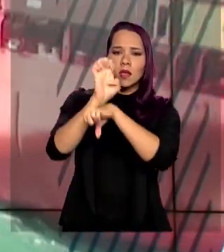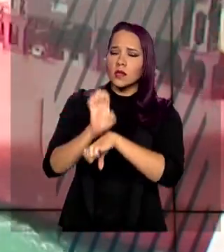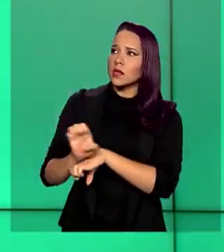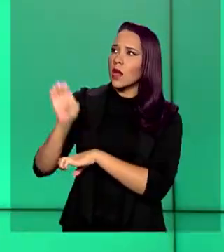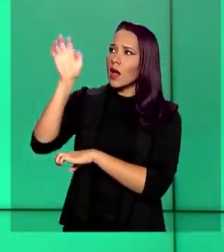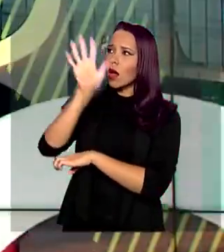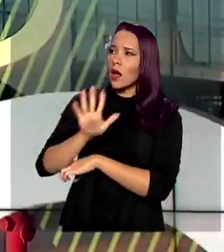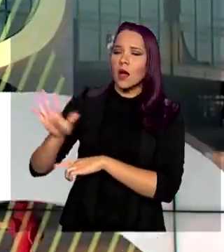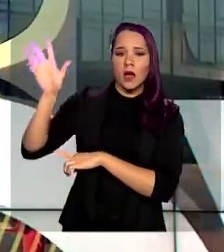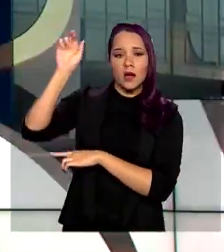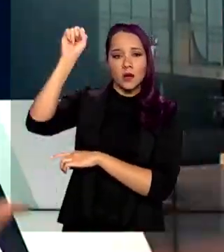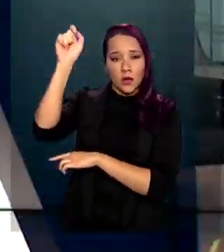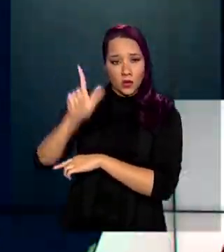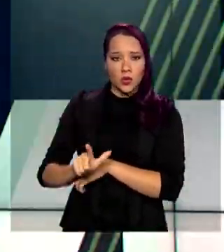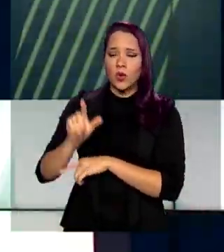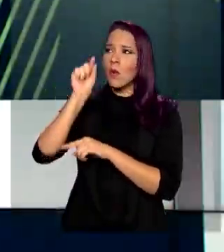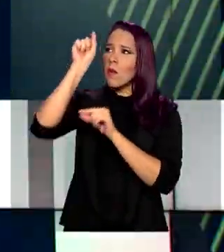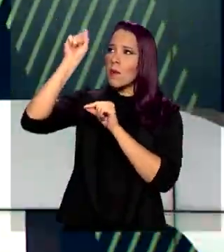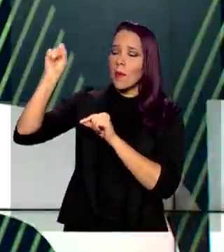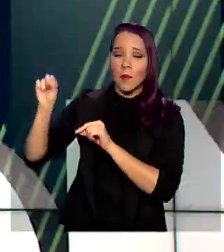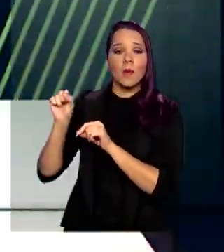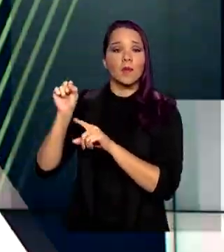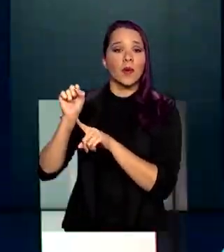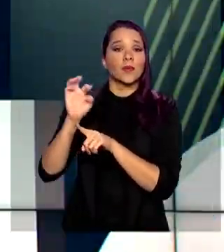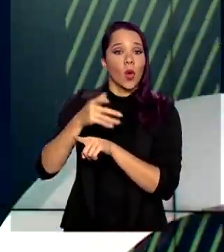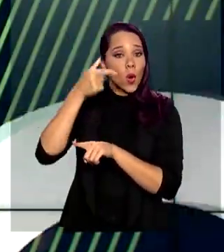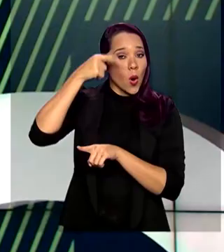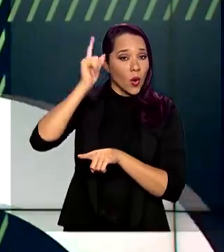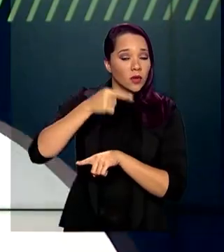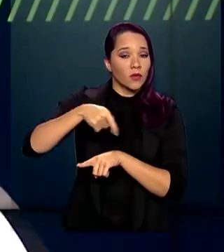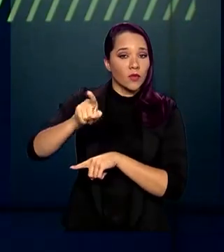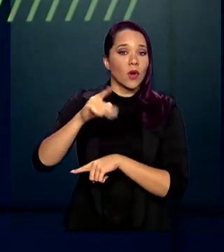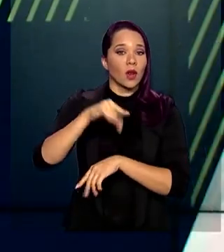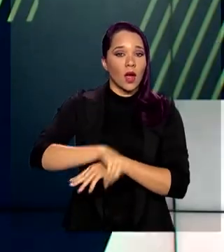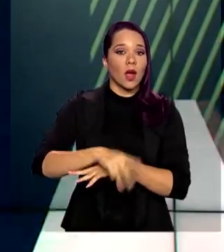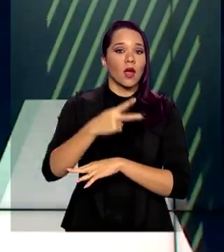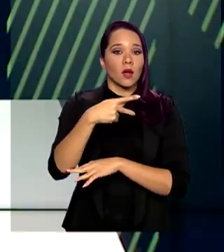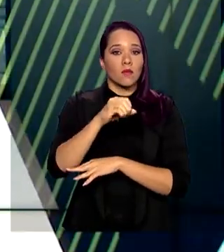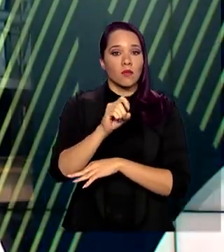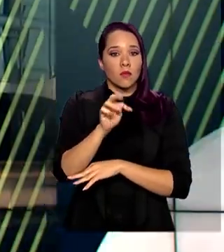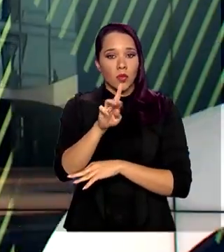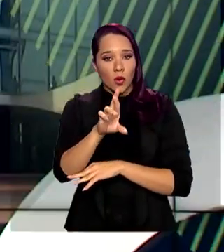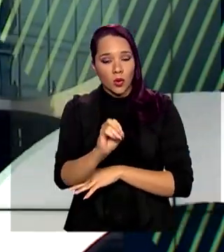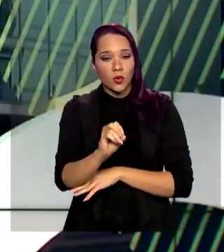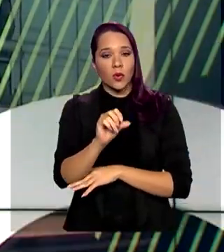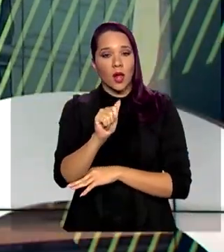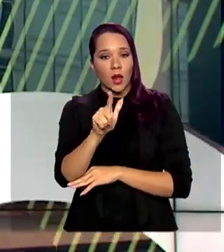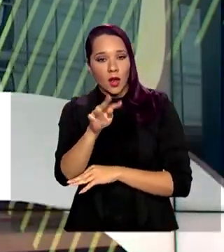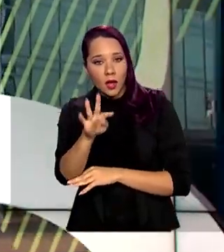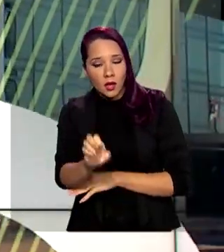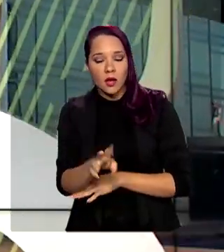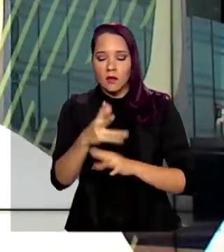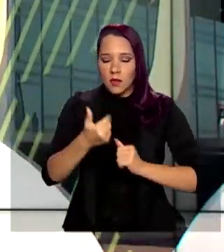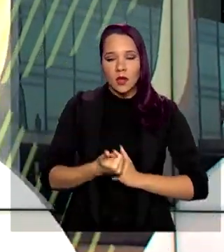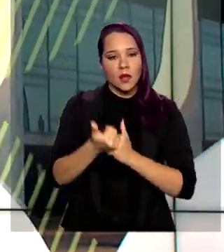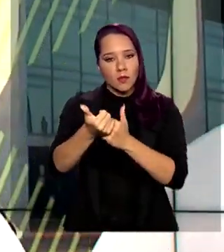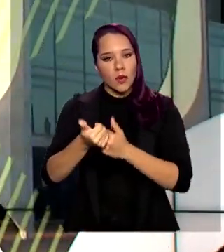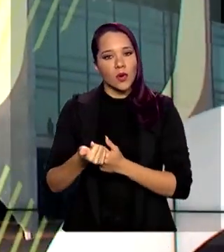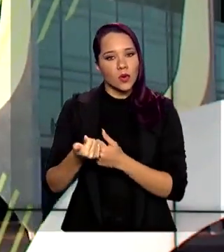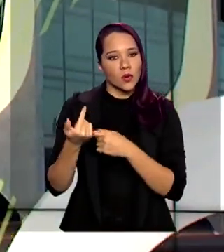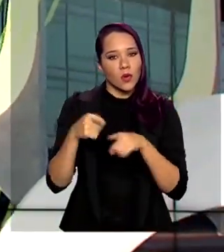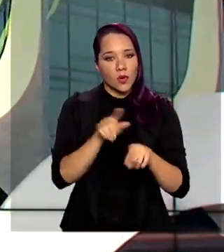região sul esta semana. Ontem, ele esteve na capital gaúcha, Porto Alegre, para prestar apoio às ações contra a Covid-19.